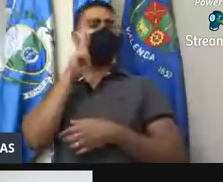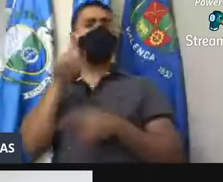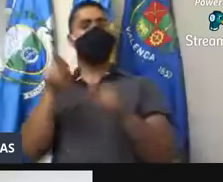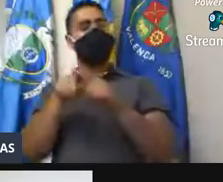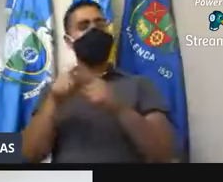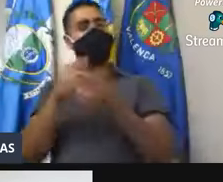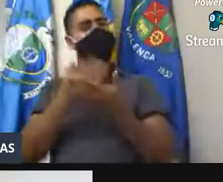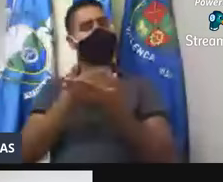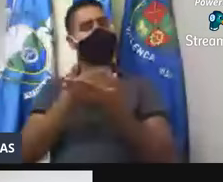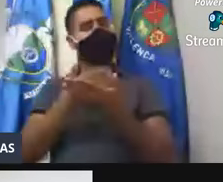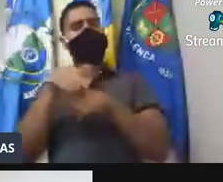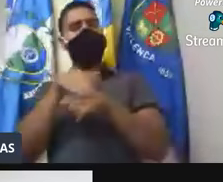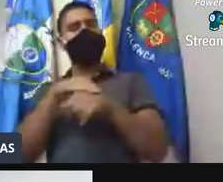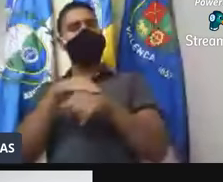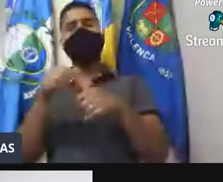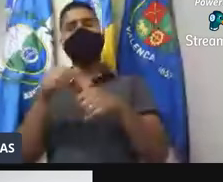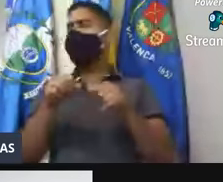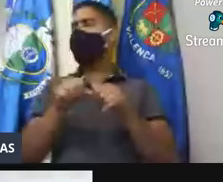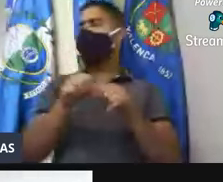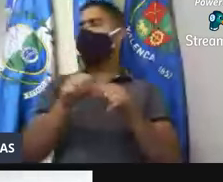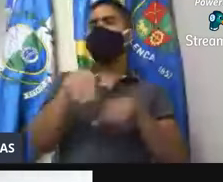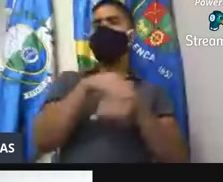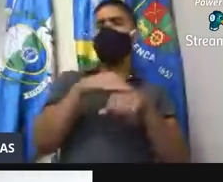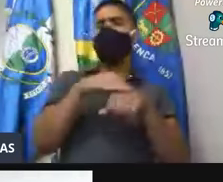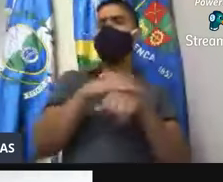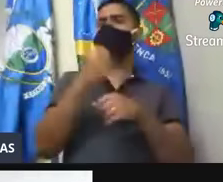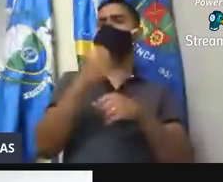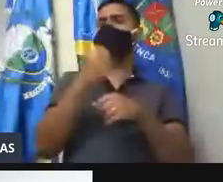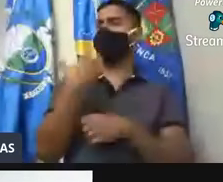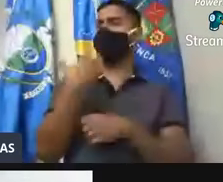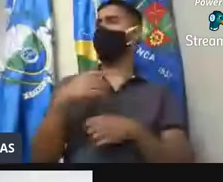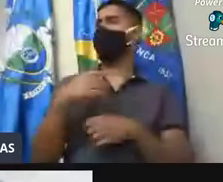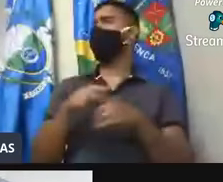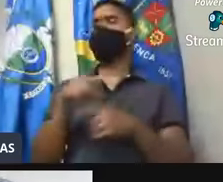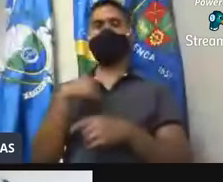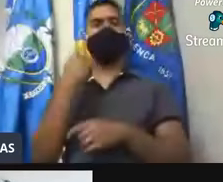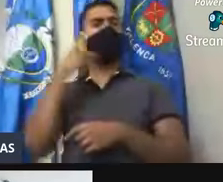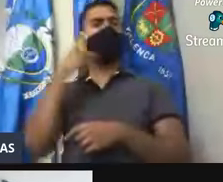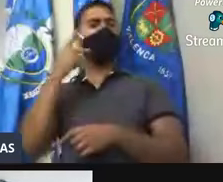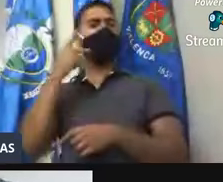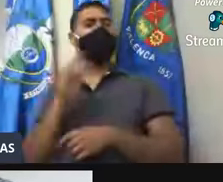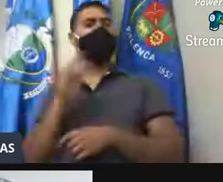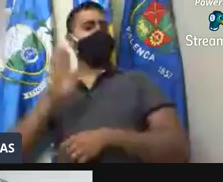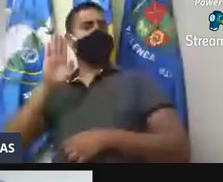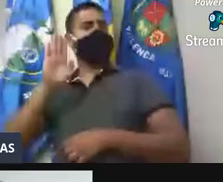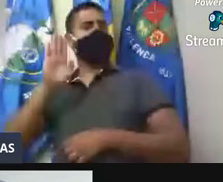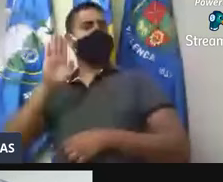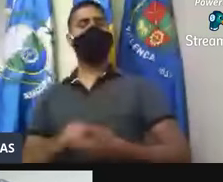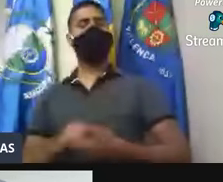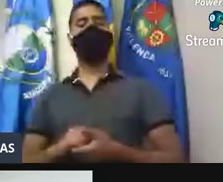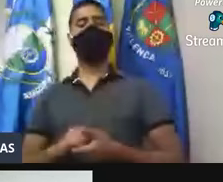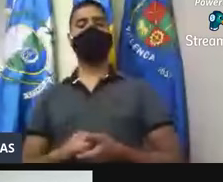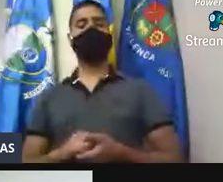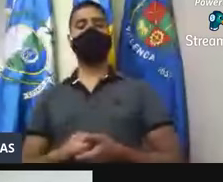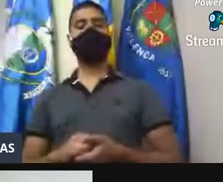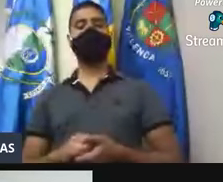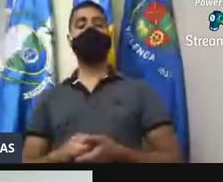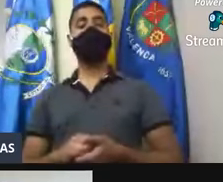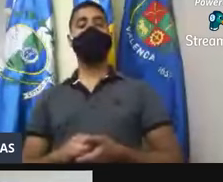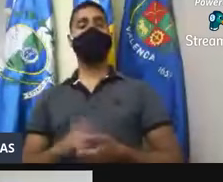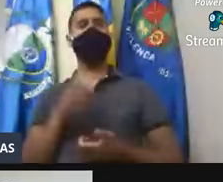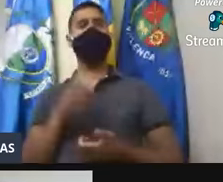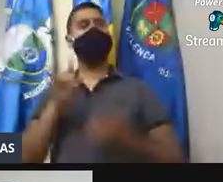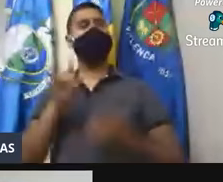conversa, fizemos aqui em cima, foi uma conversa excelente, vereador de estar presente, né, do Pedro também. Então, é, a gente, poxa, naquele dia,